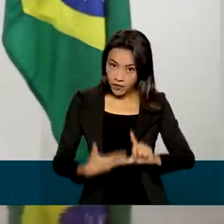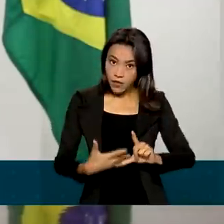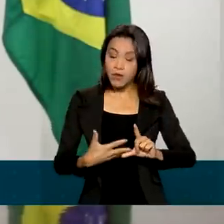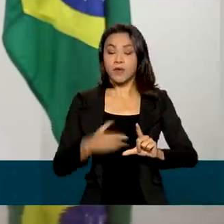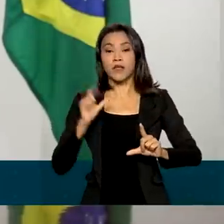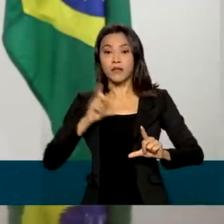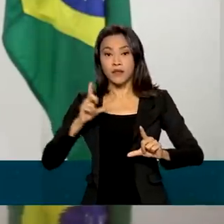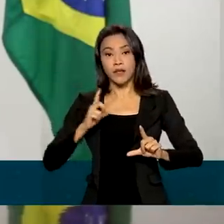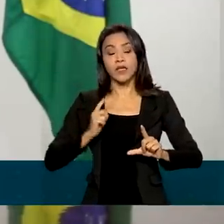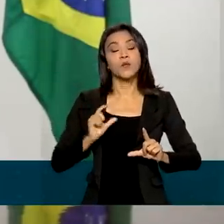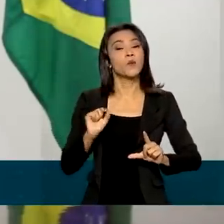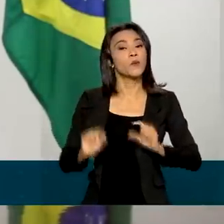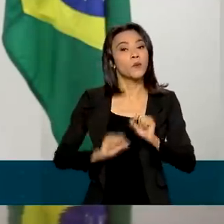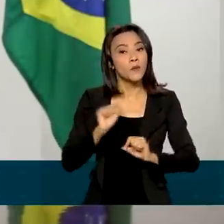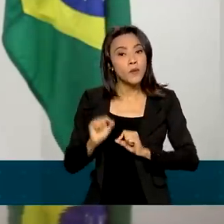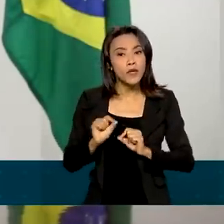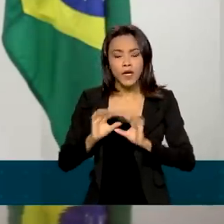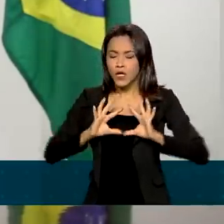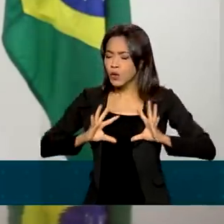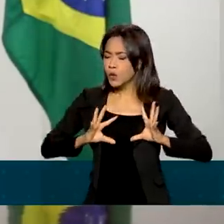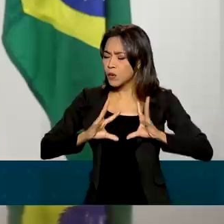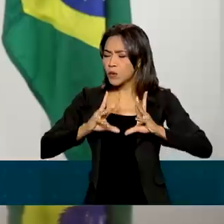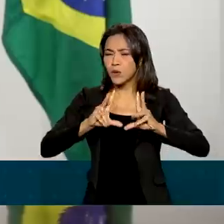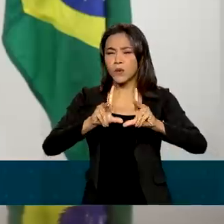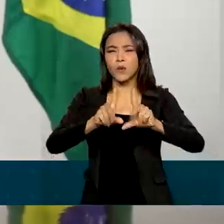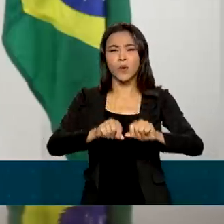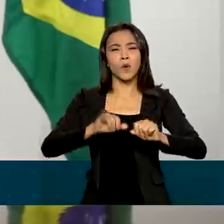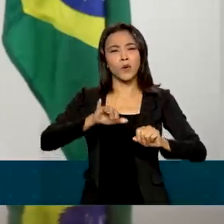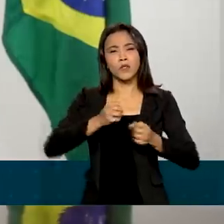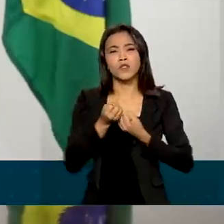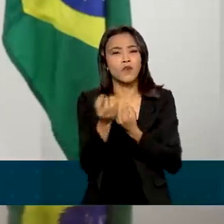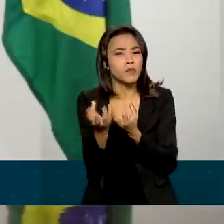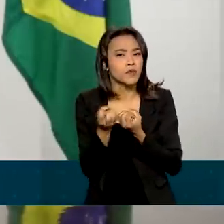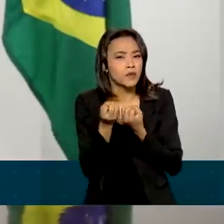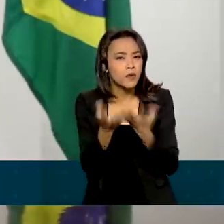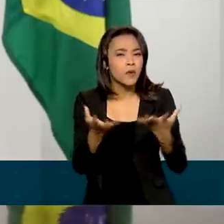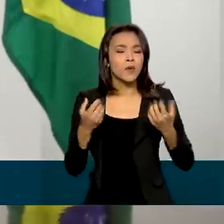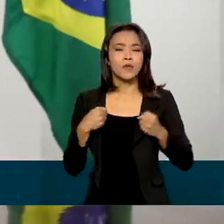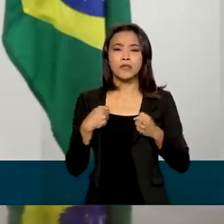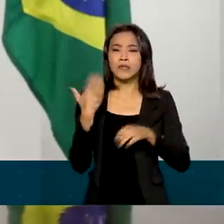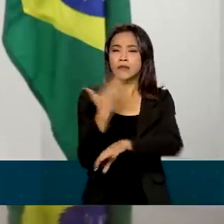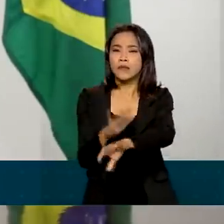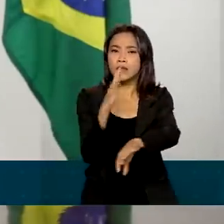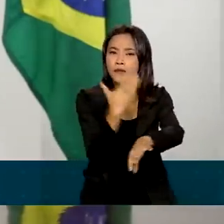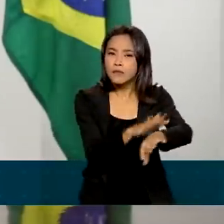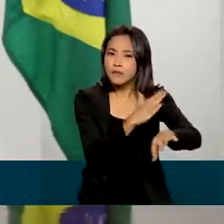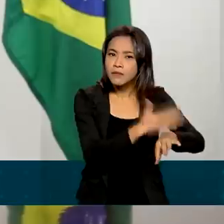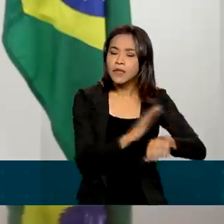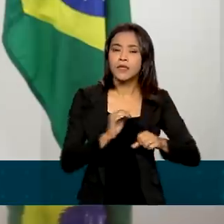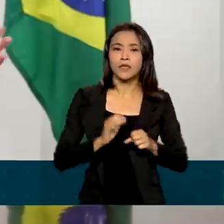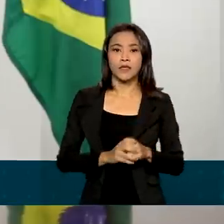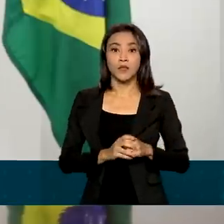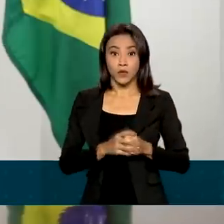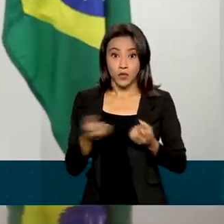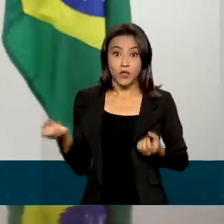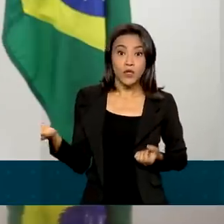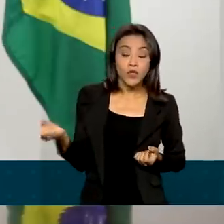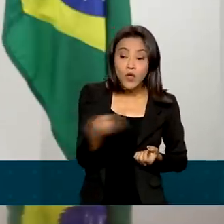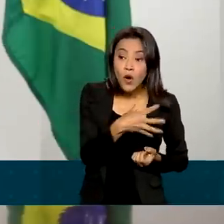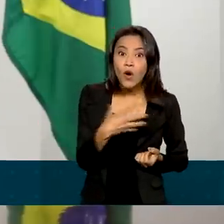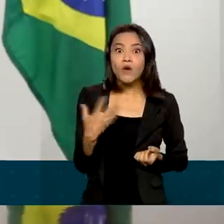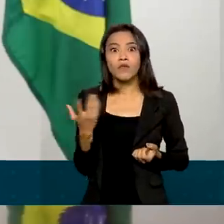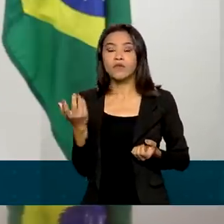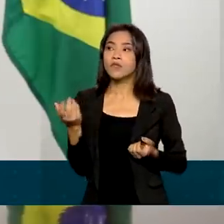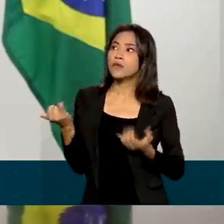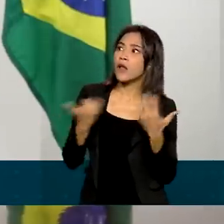mesmo espaço todas as oportunidades de formação, qualificação, atualização nas diferentes